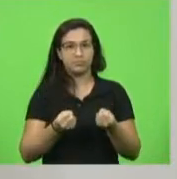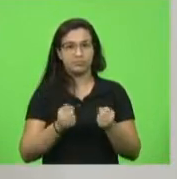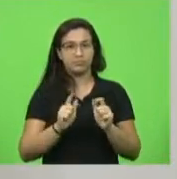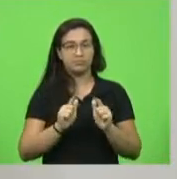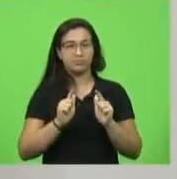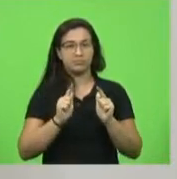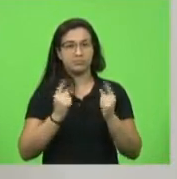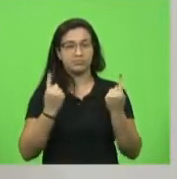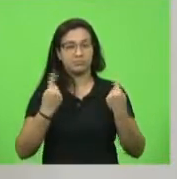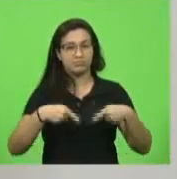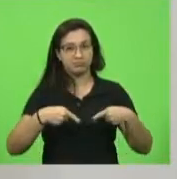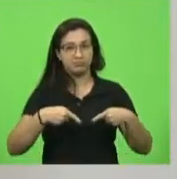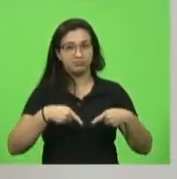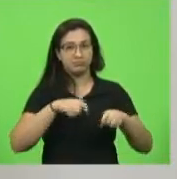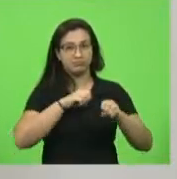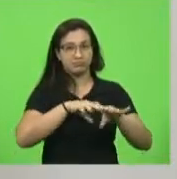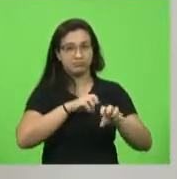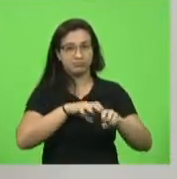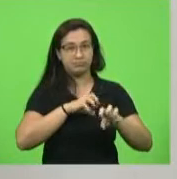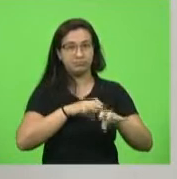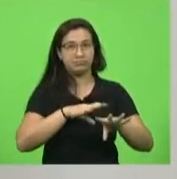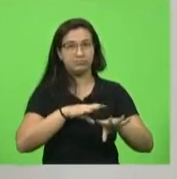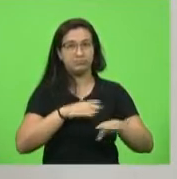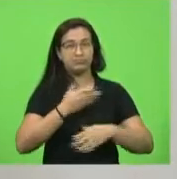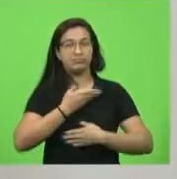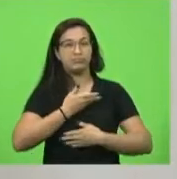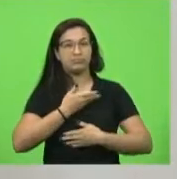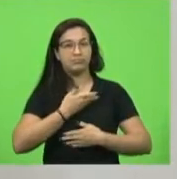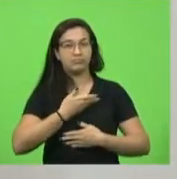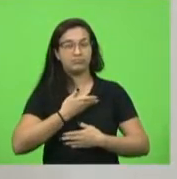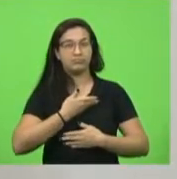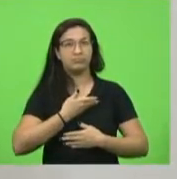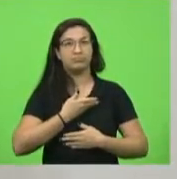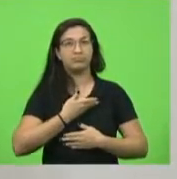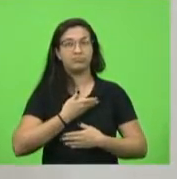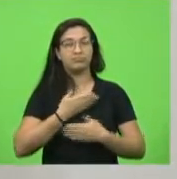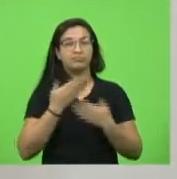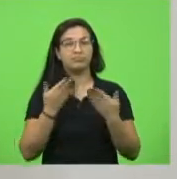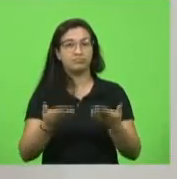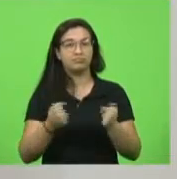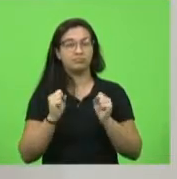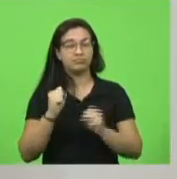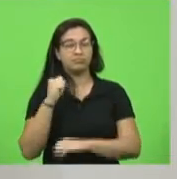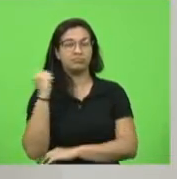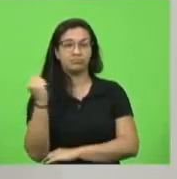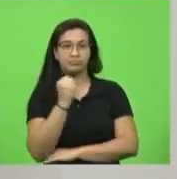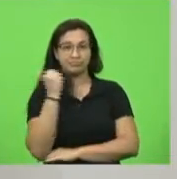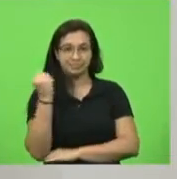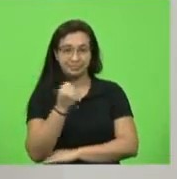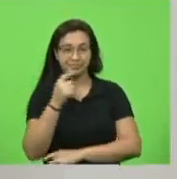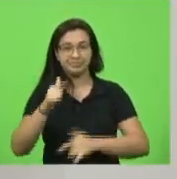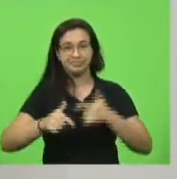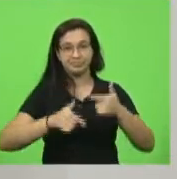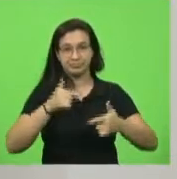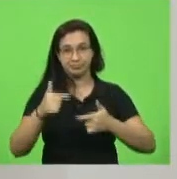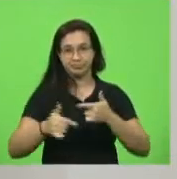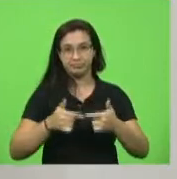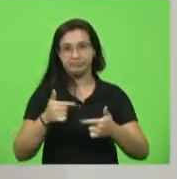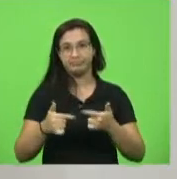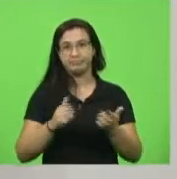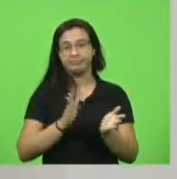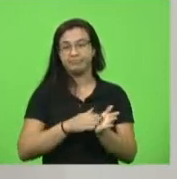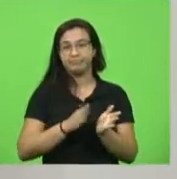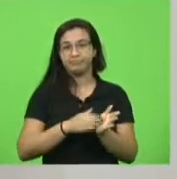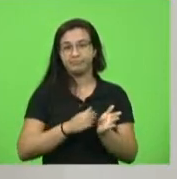desejar aos meus colegas êxito, sucesso nessa empreitada, parabenizar ao